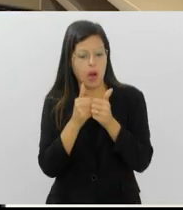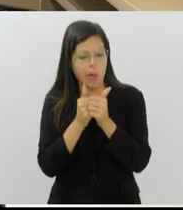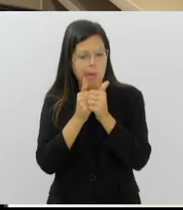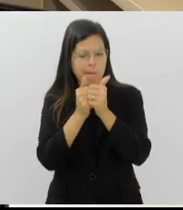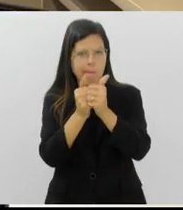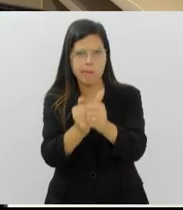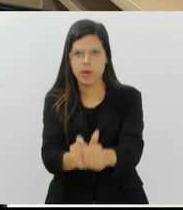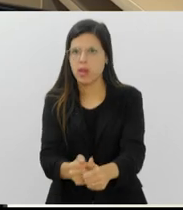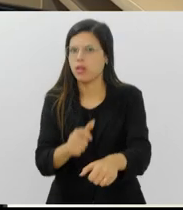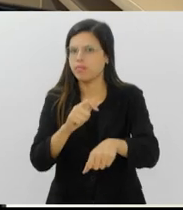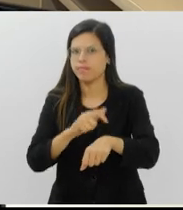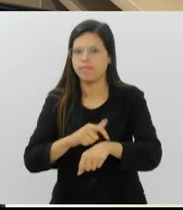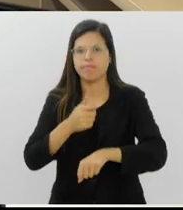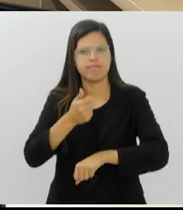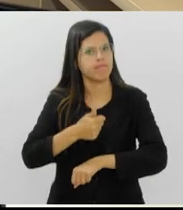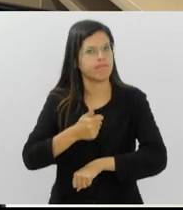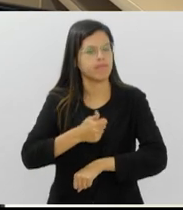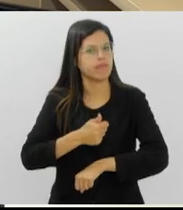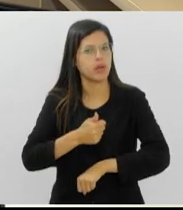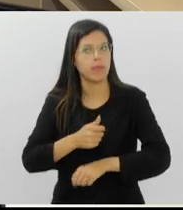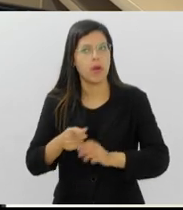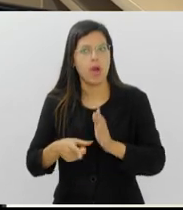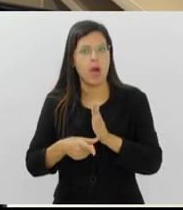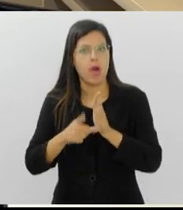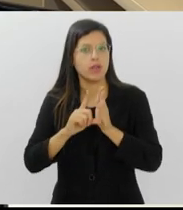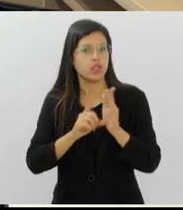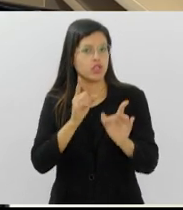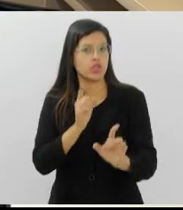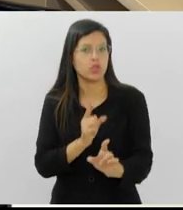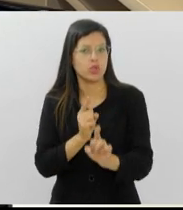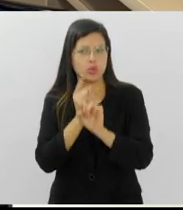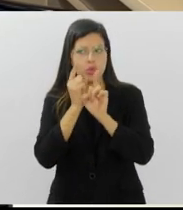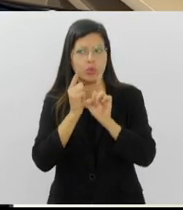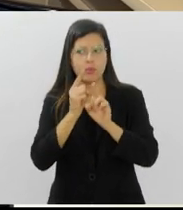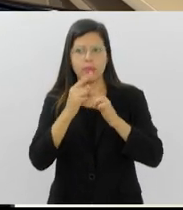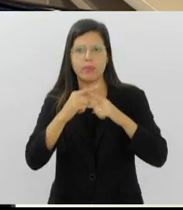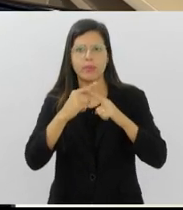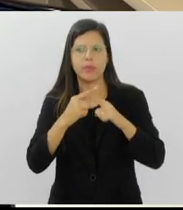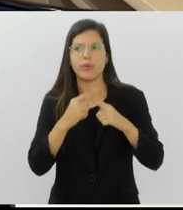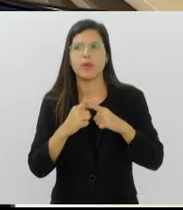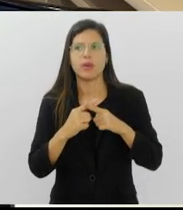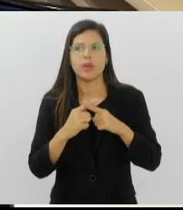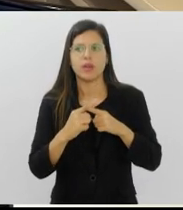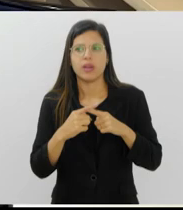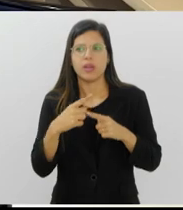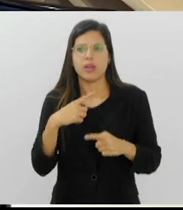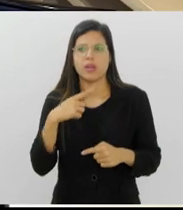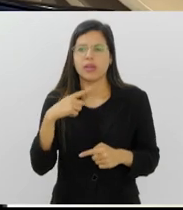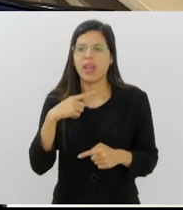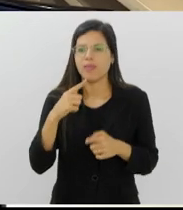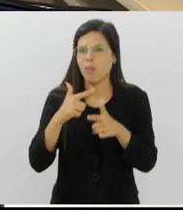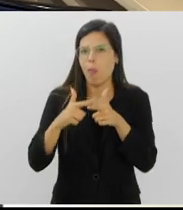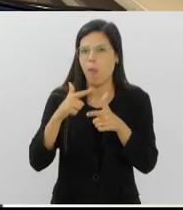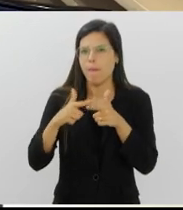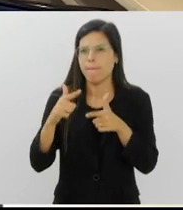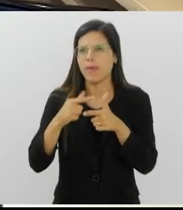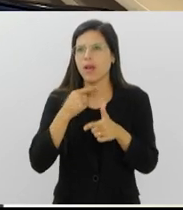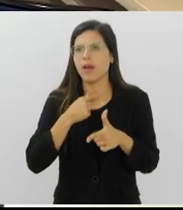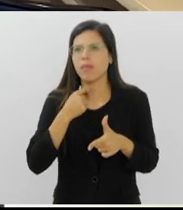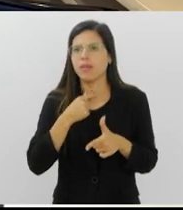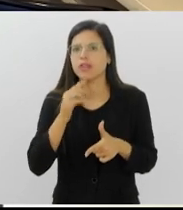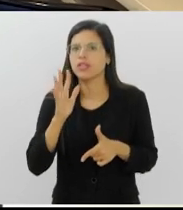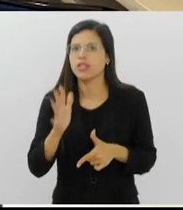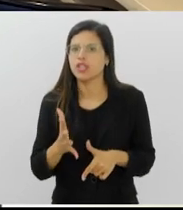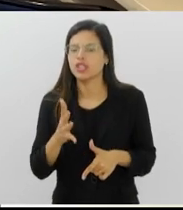momento. Até antes do diagnóstico, porque muitas vezes, por conta da presença da lesão, esse paciente já tem